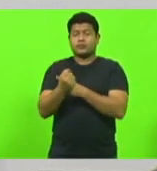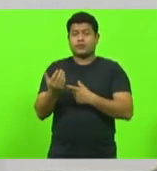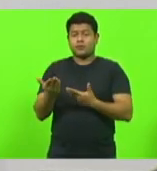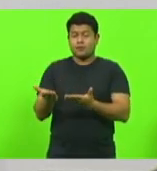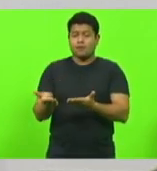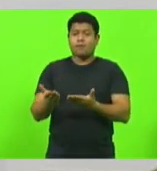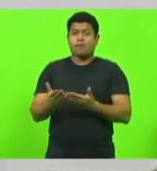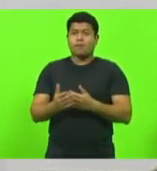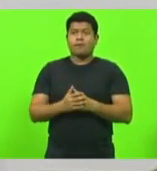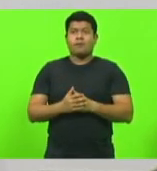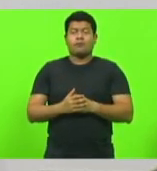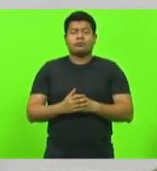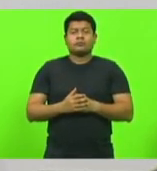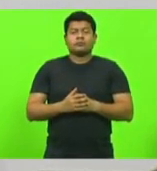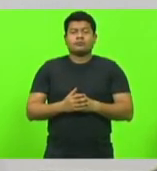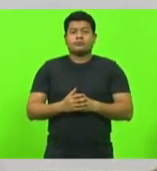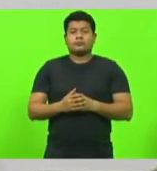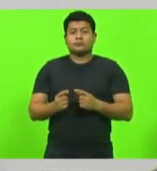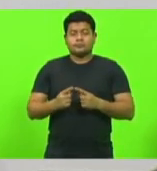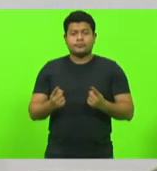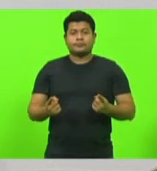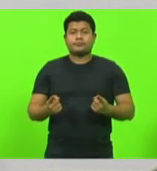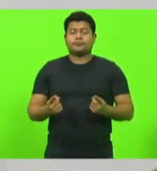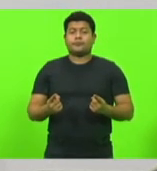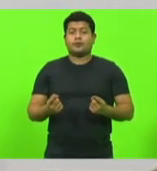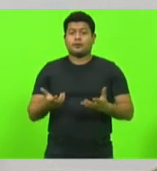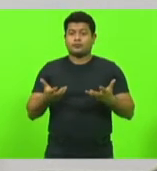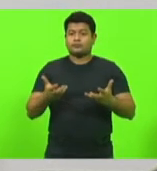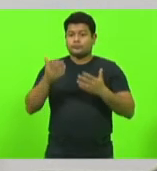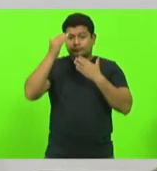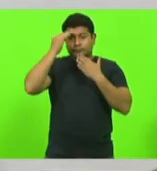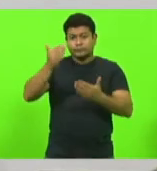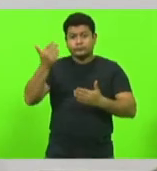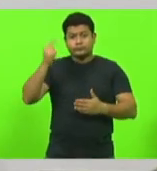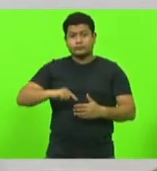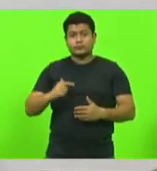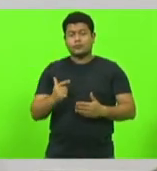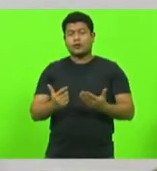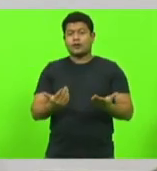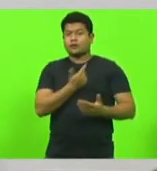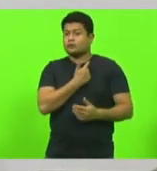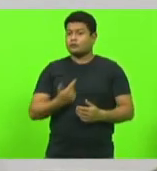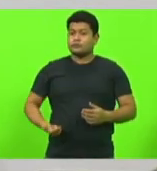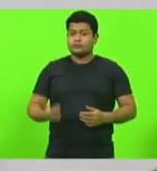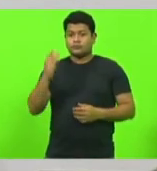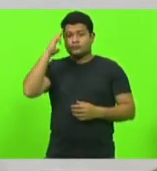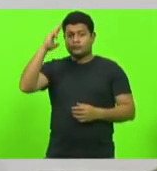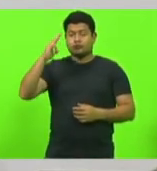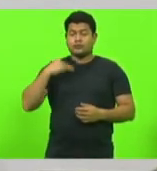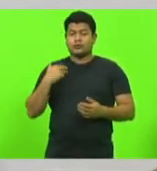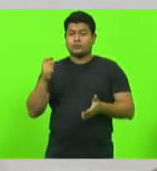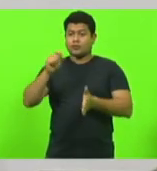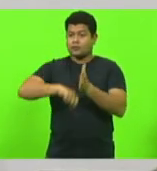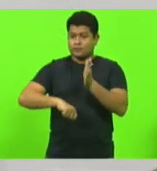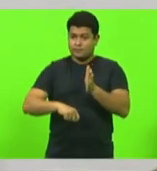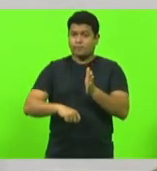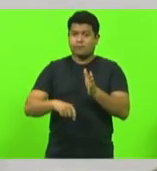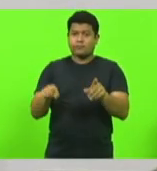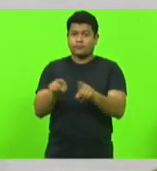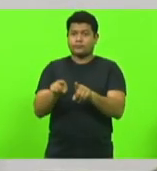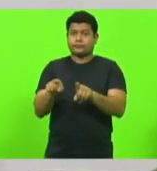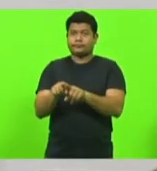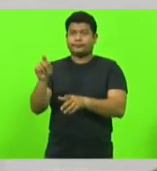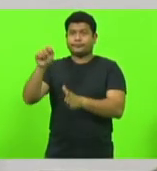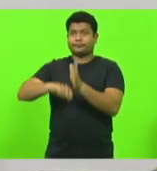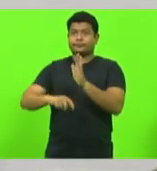cidadão. Então, eu quero agradecer mais uma vez ao governador Moisés por esta sanção e pela sanção do projeto